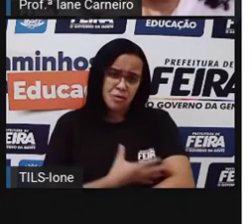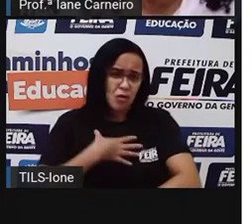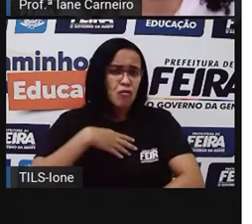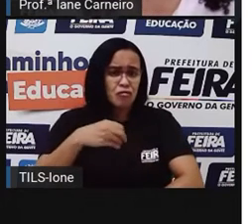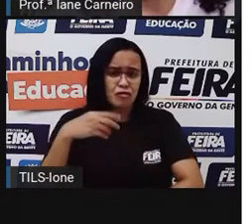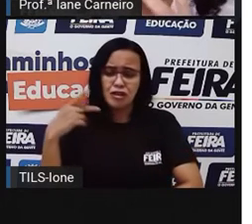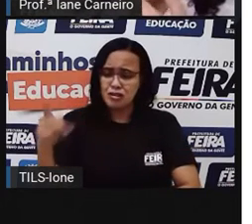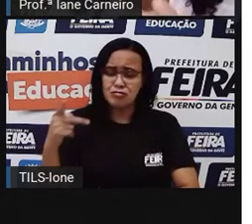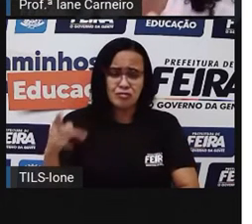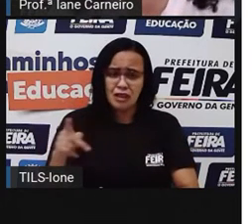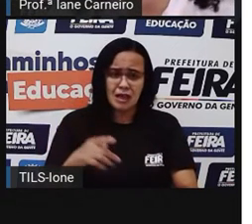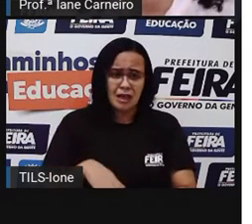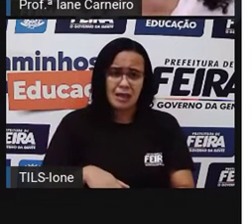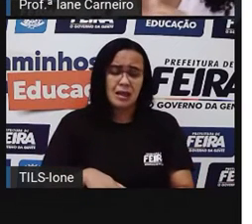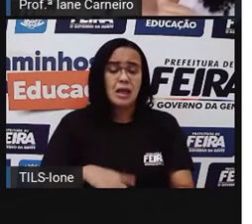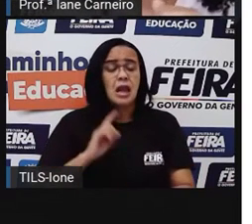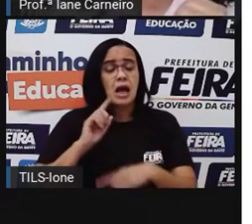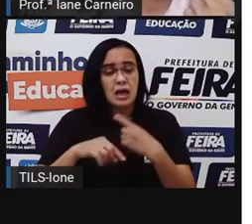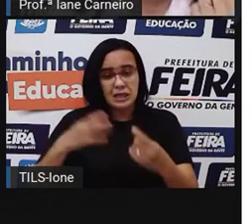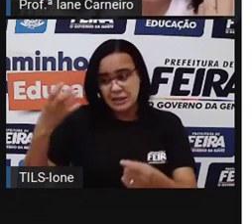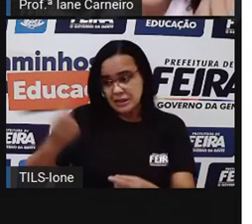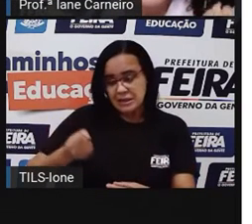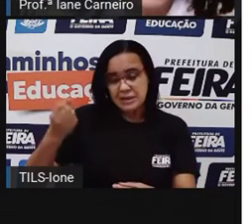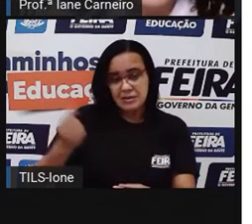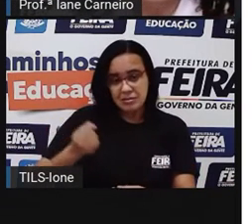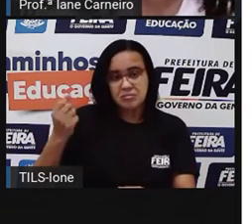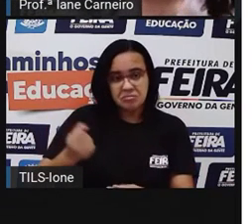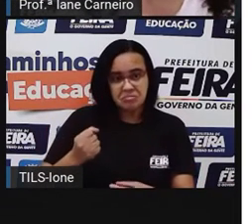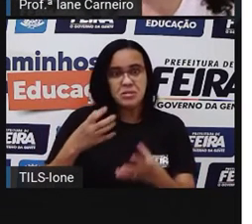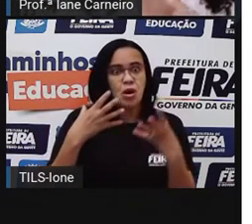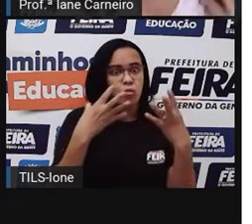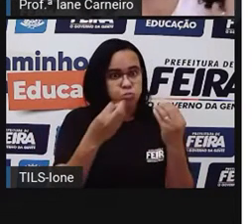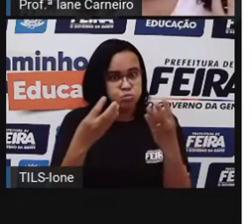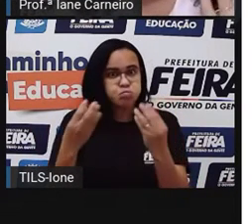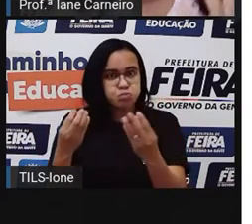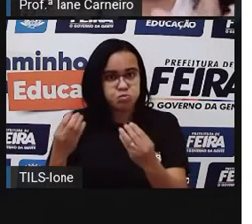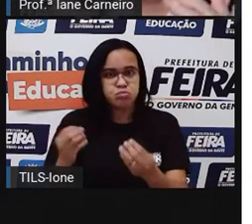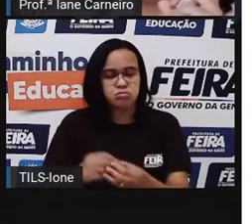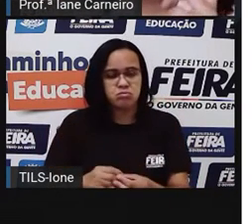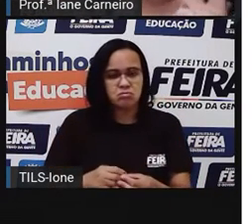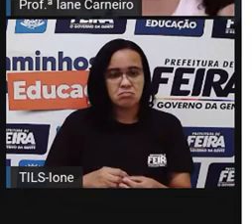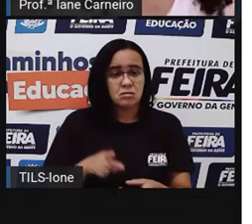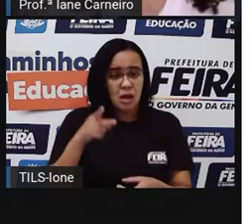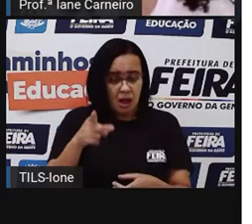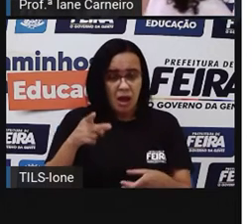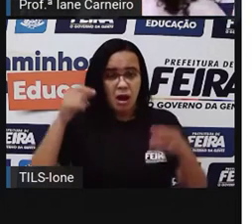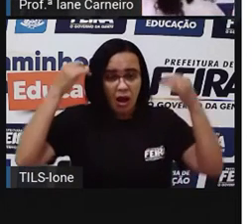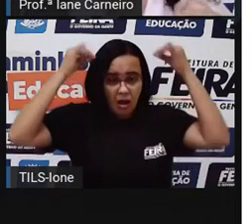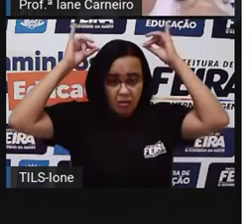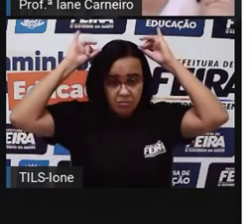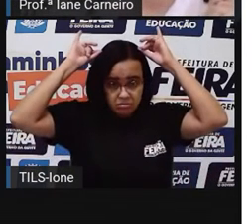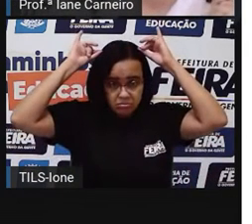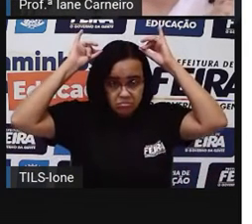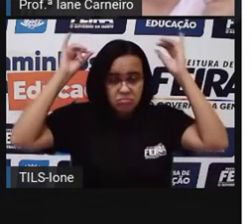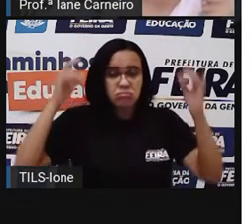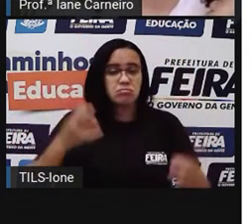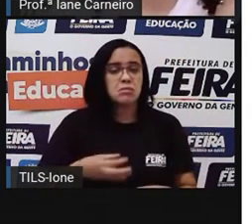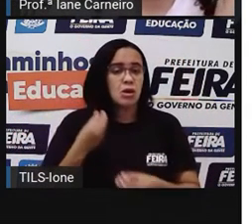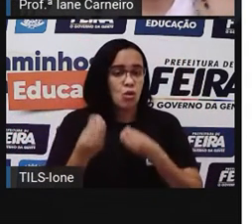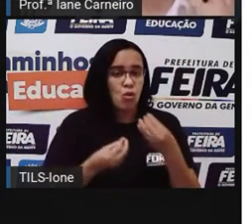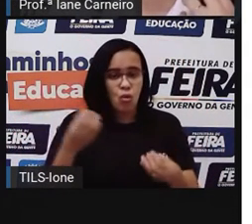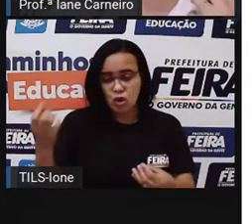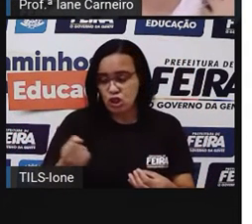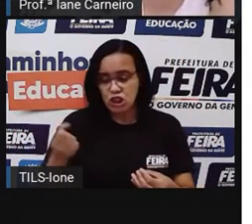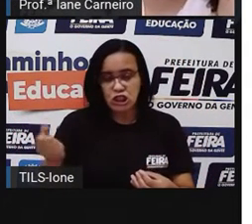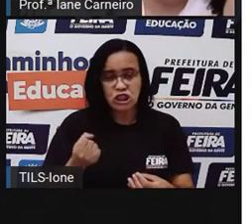respeitada. os bezerrinhos também. Então, a vaquinha está aqui, ó, ela é obrigada, né? A produzir leite. E aí,